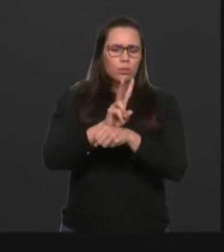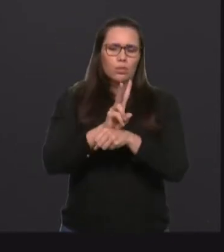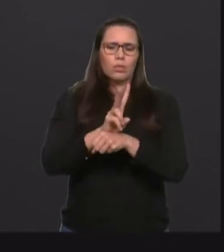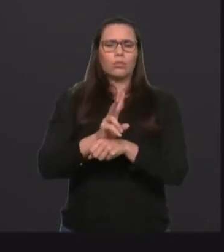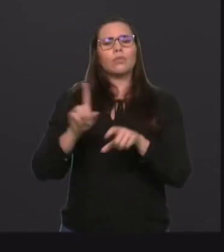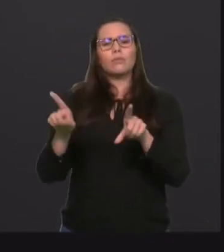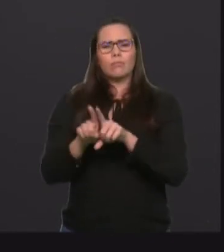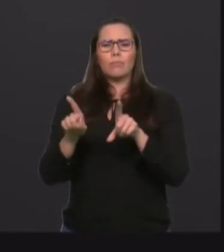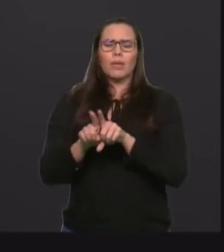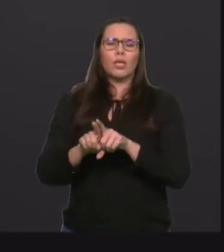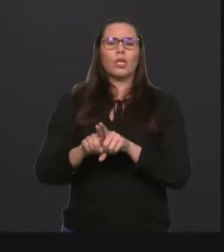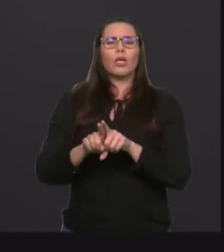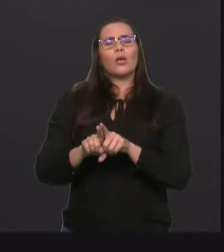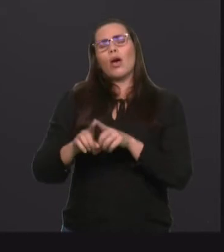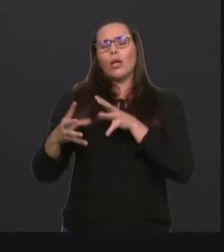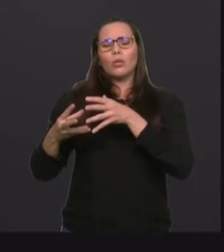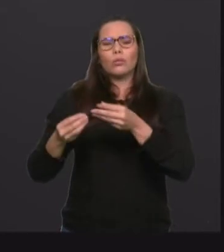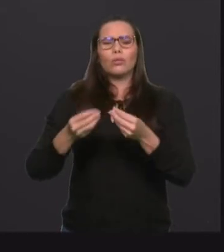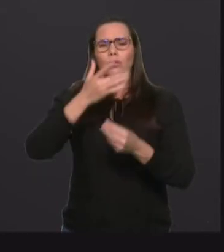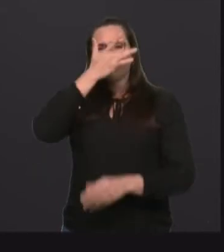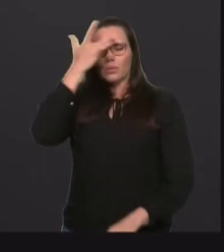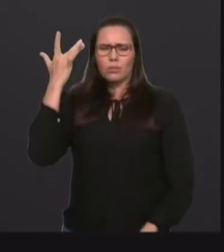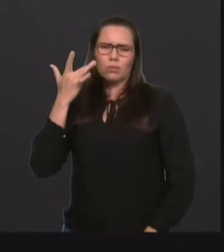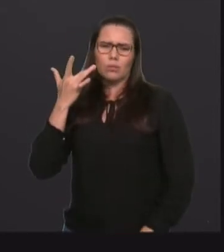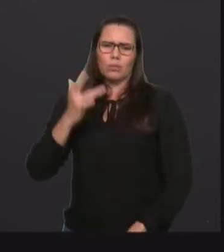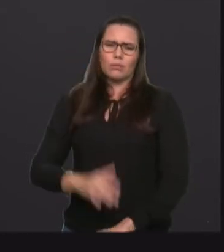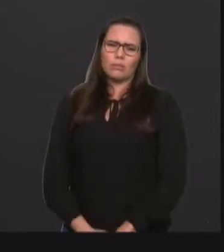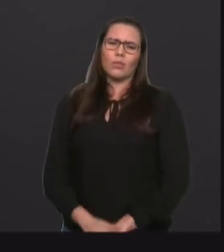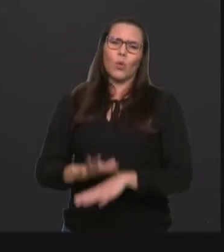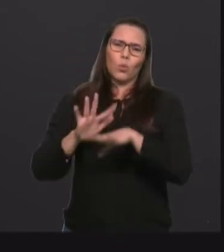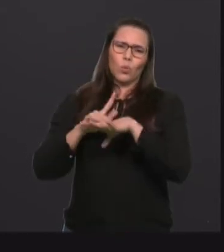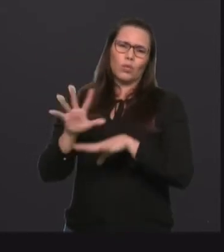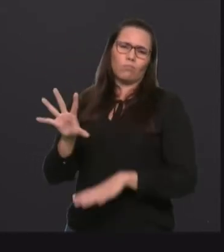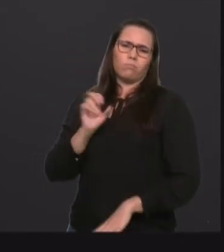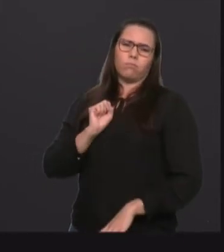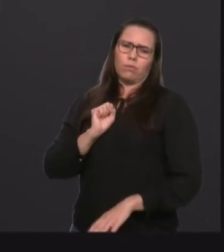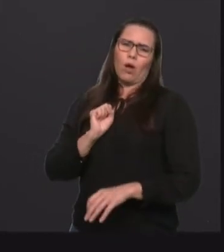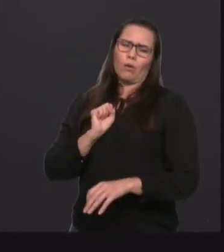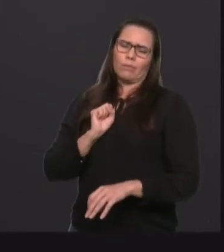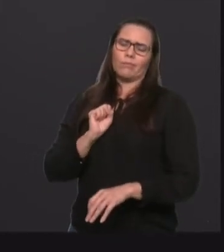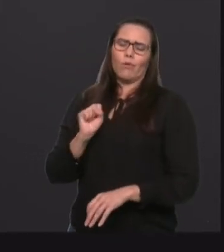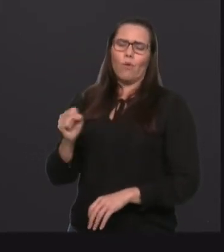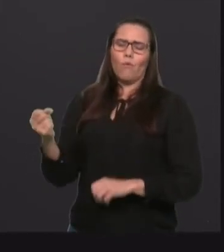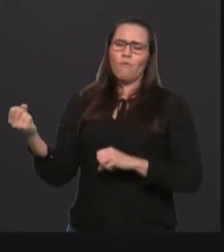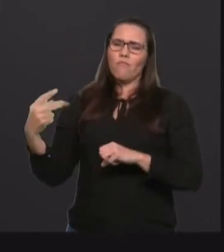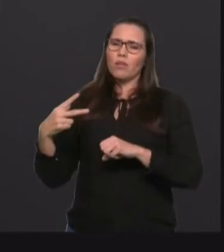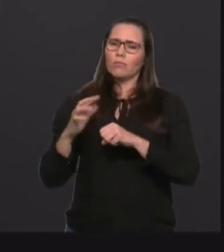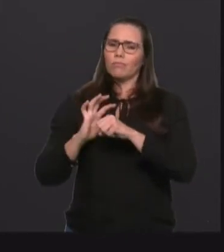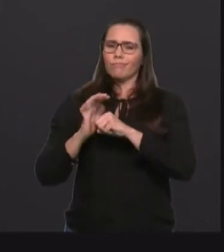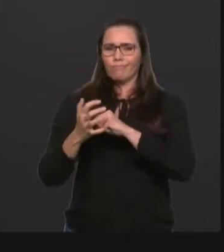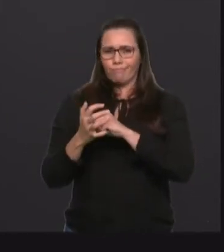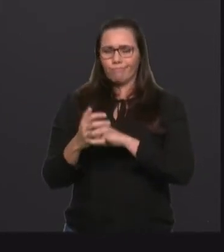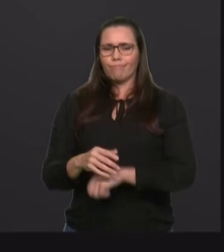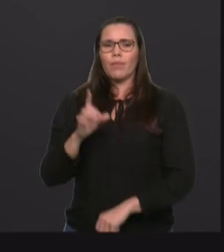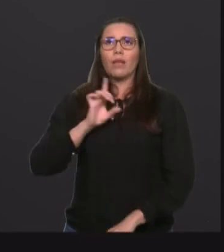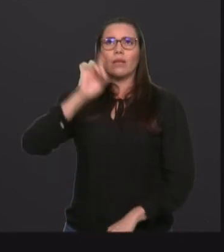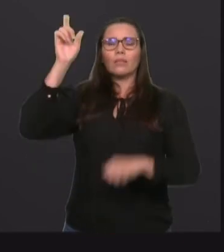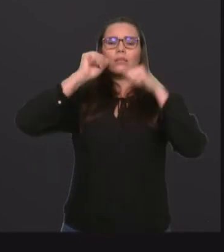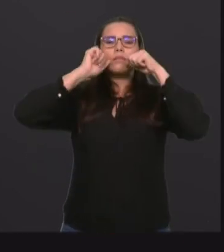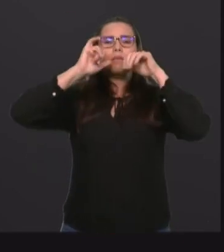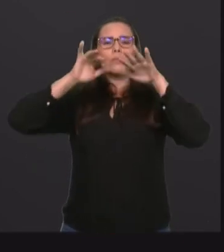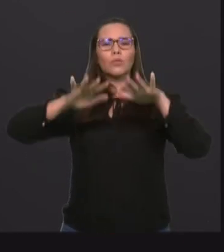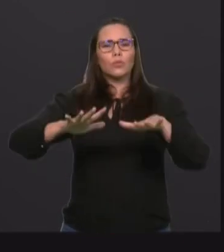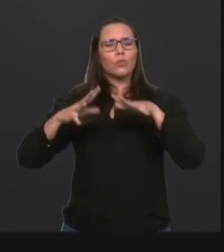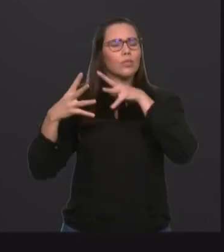estão passando por esta problemática da infecção do coronavírus. Que Deus possa abençoar a todos e